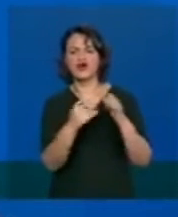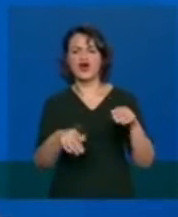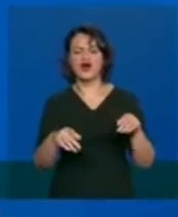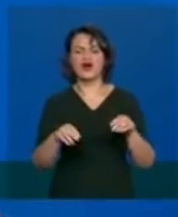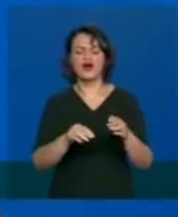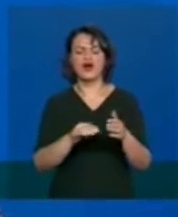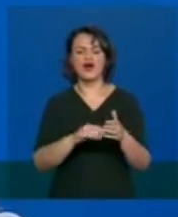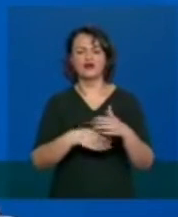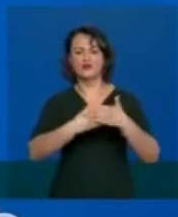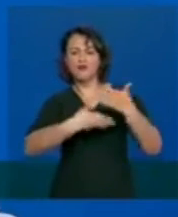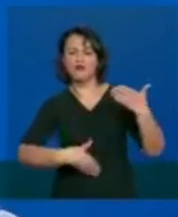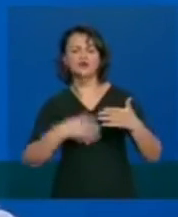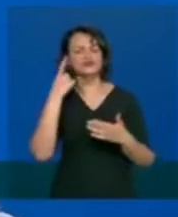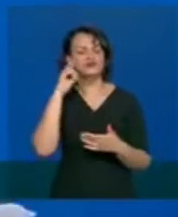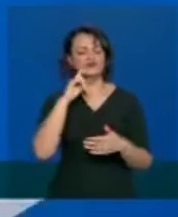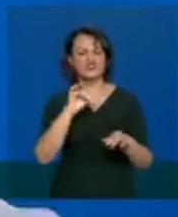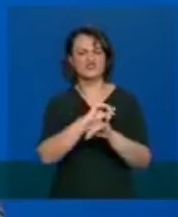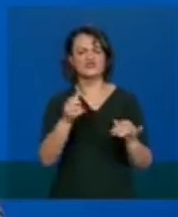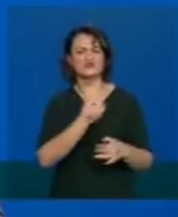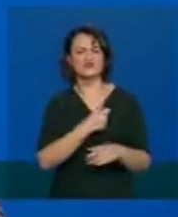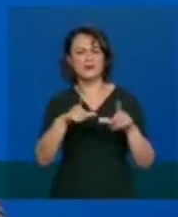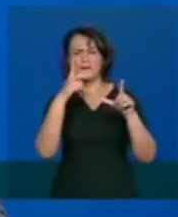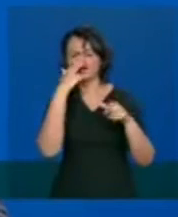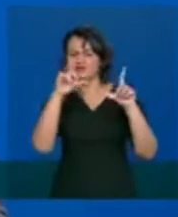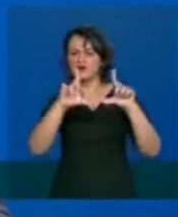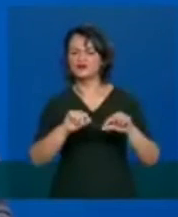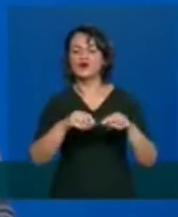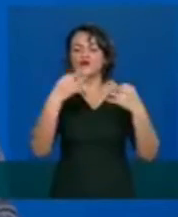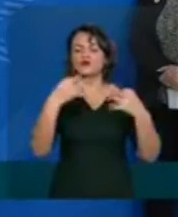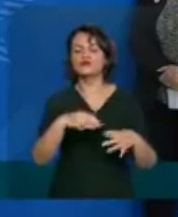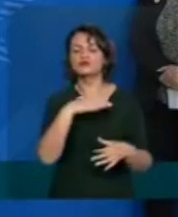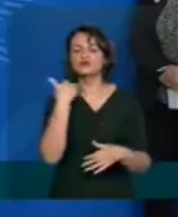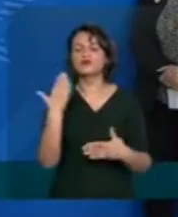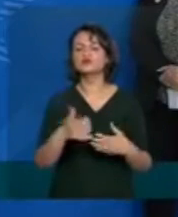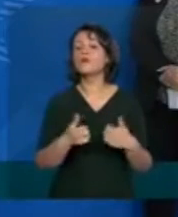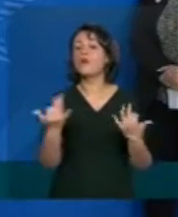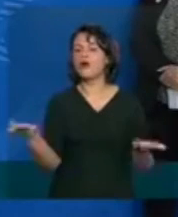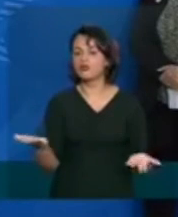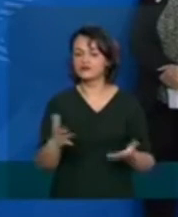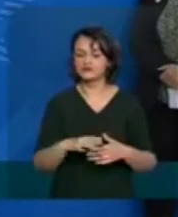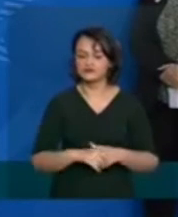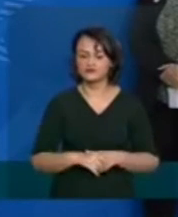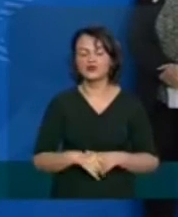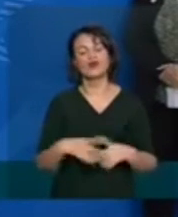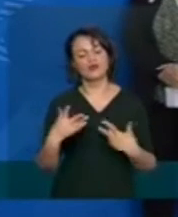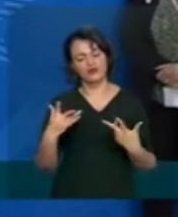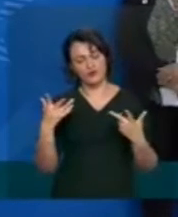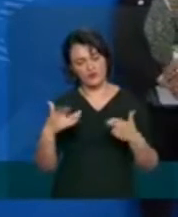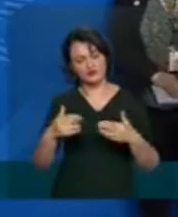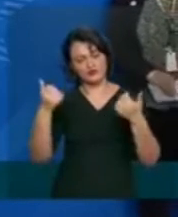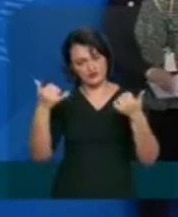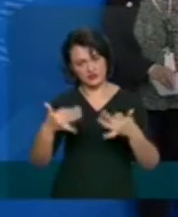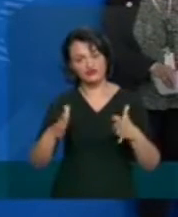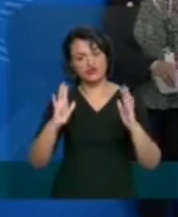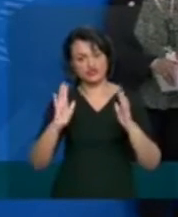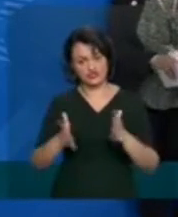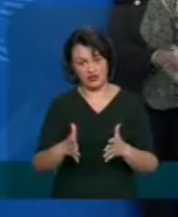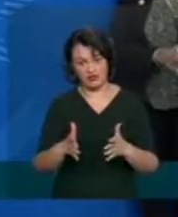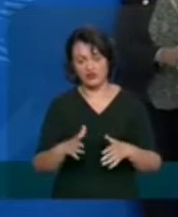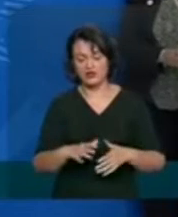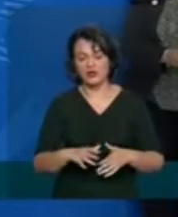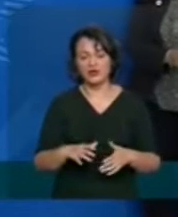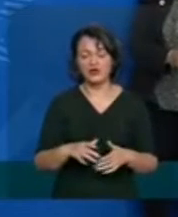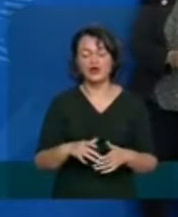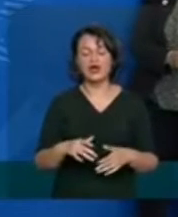nos boletins diários quais as outras fontes de confirmação de mortes conforme eu já apresentei anteriormente a gente tem